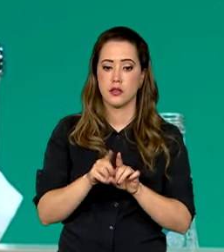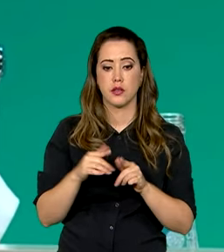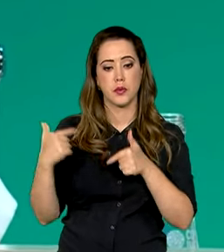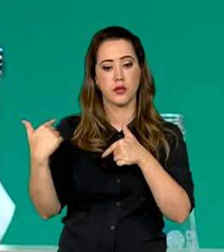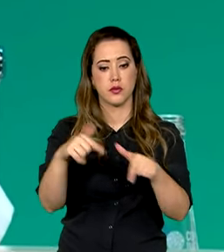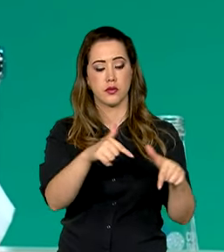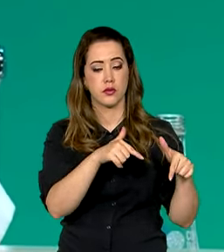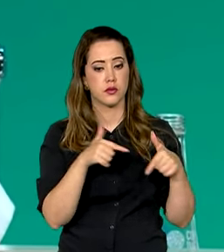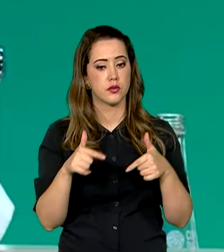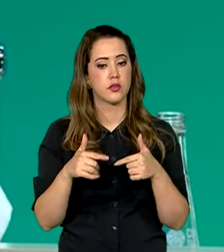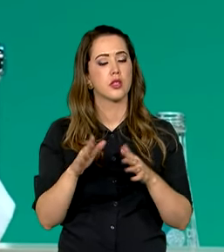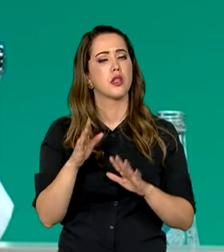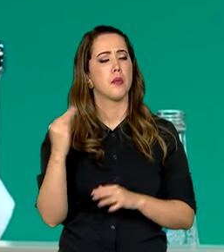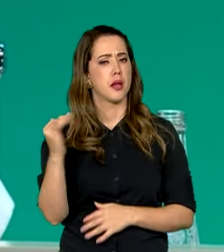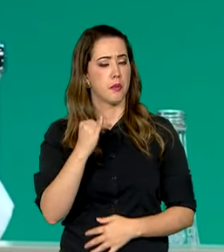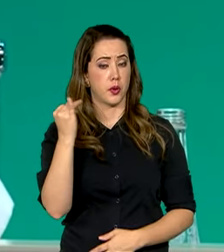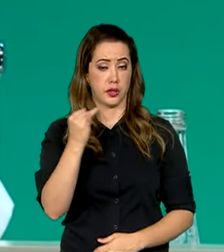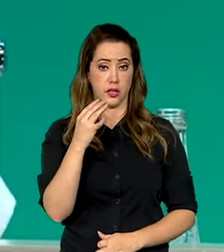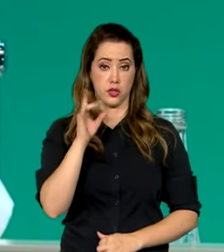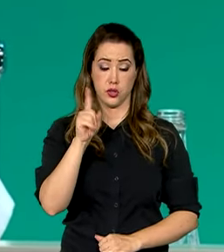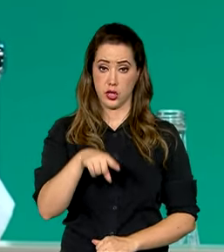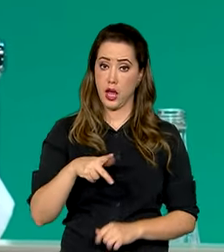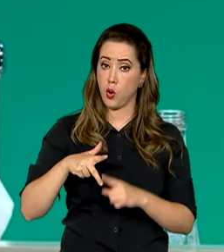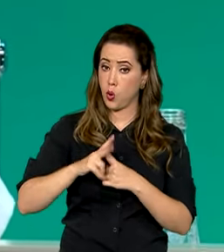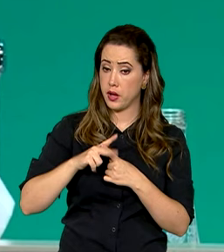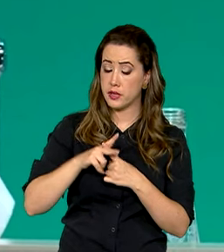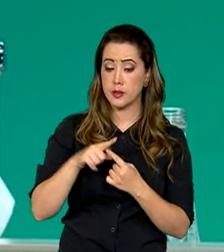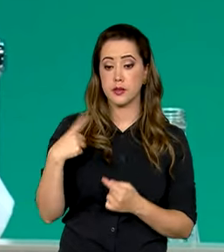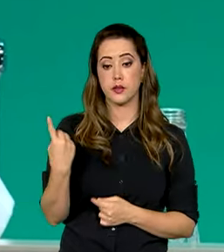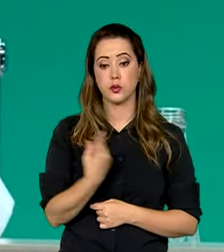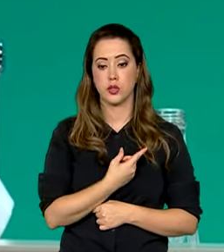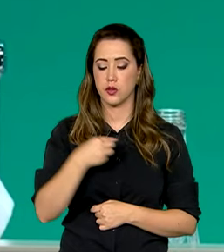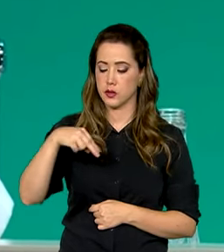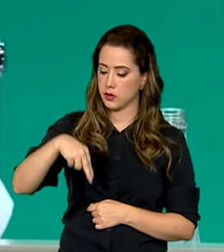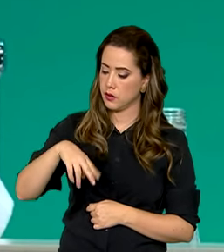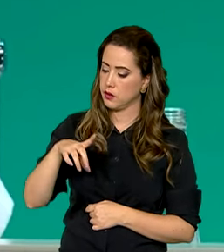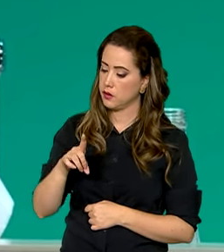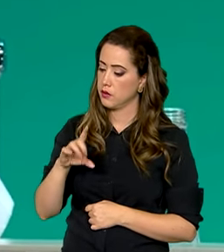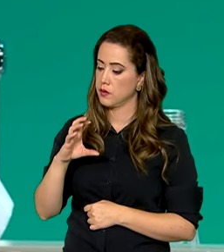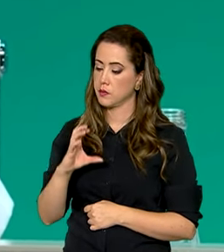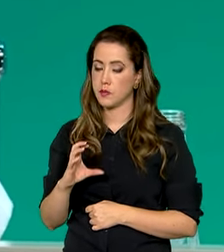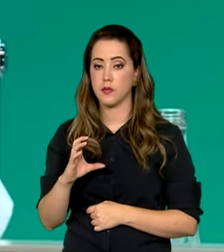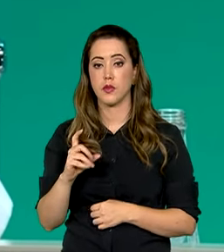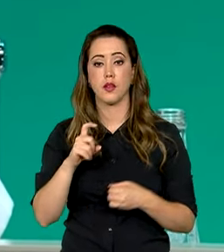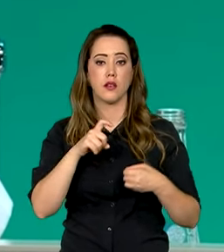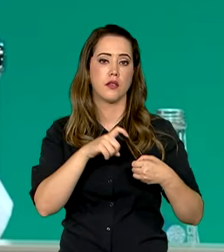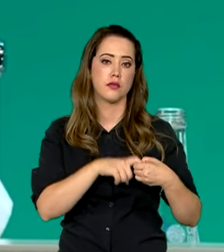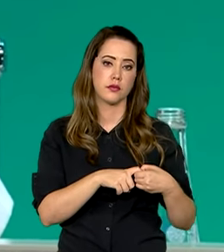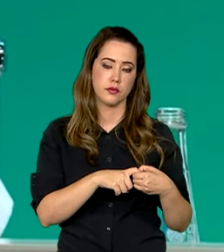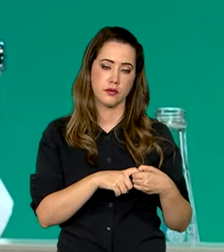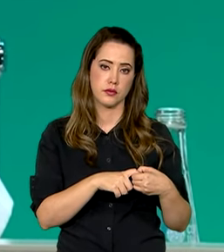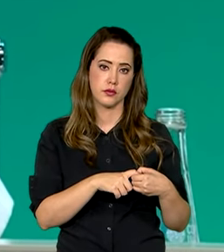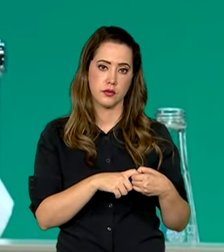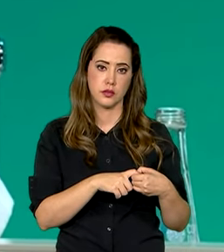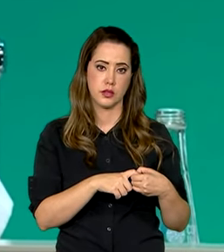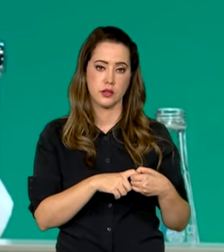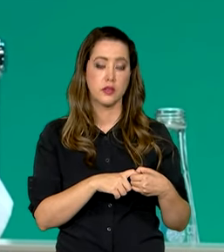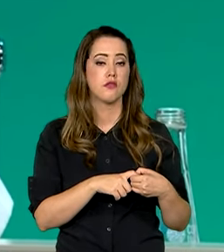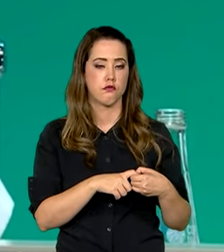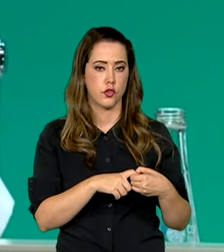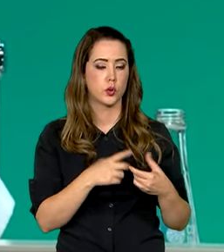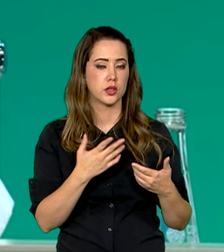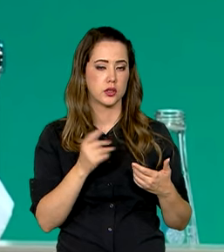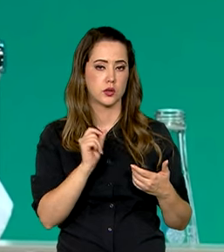ação extremamente relevante, foi a correção de nossa NDC, retornando as ambições